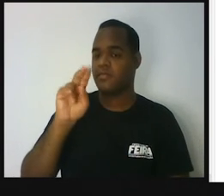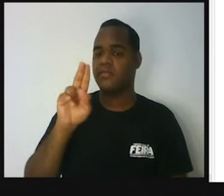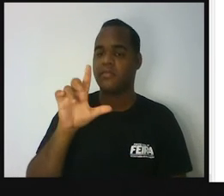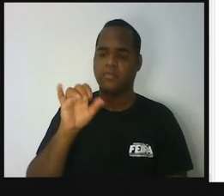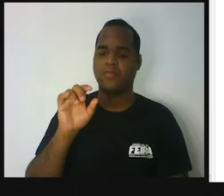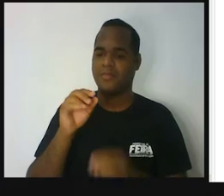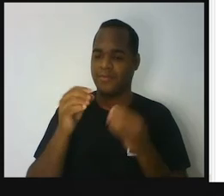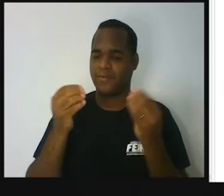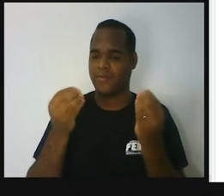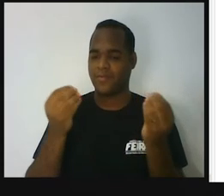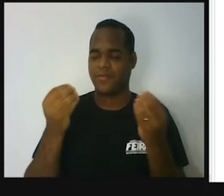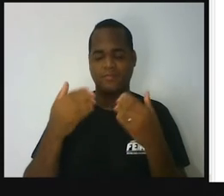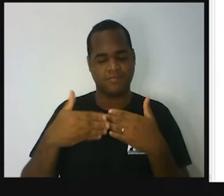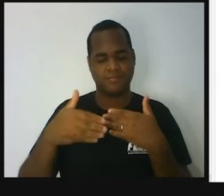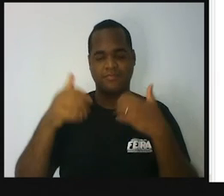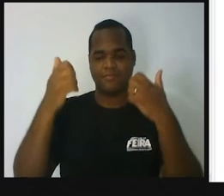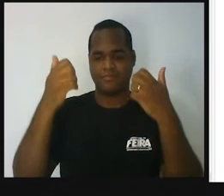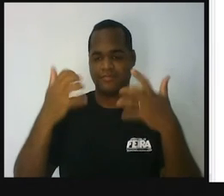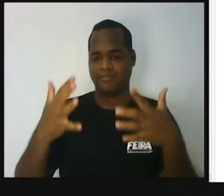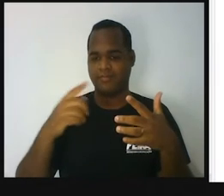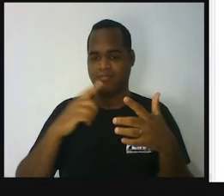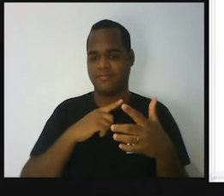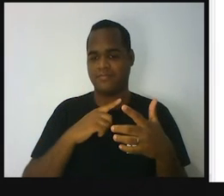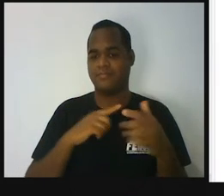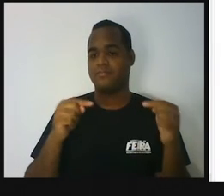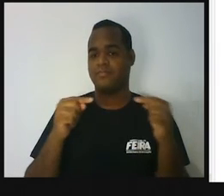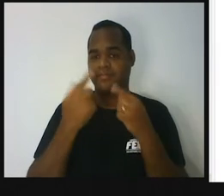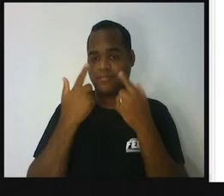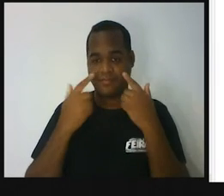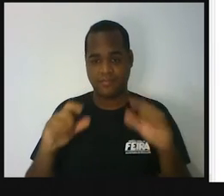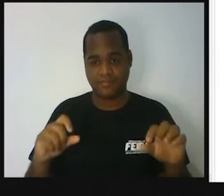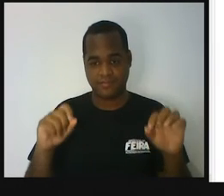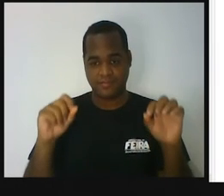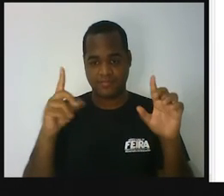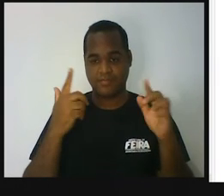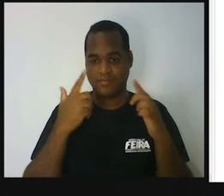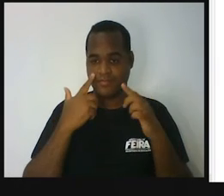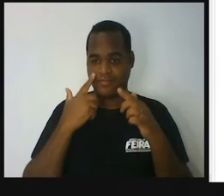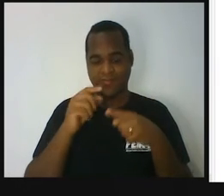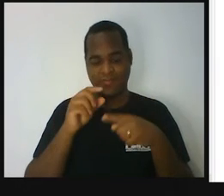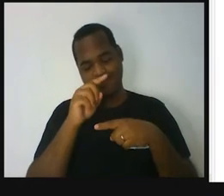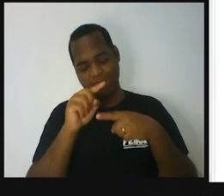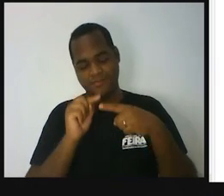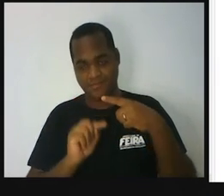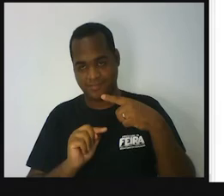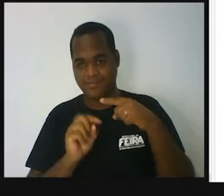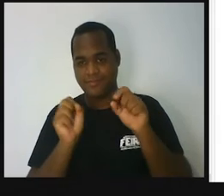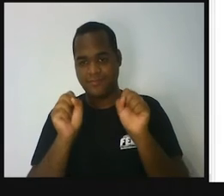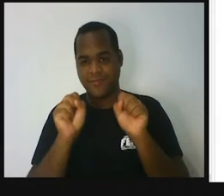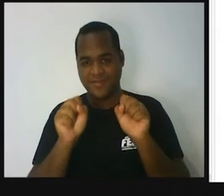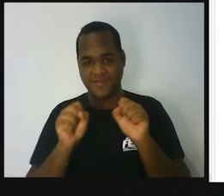Acompanhe comigo aqui na minha tela. Vamos escrever essa fraçãozinha. Olha só.